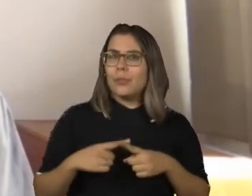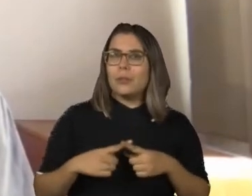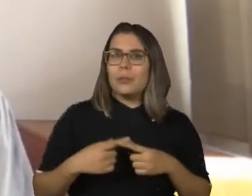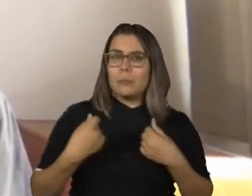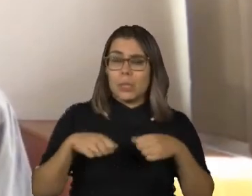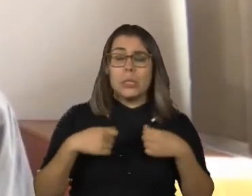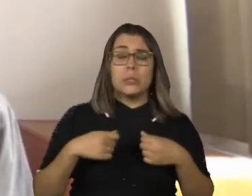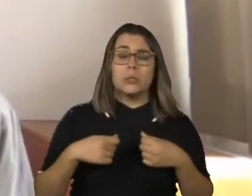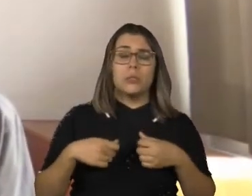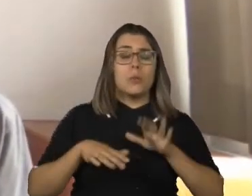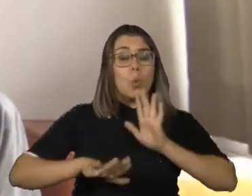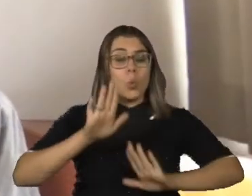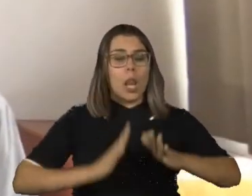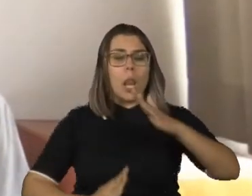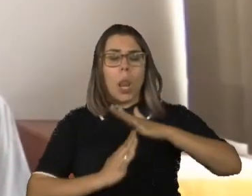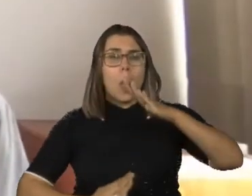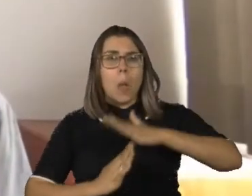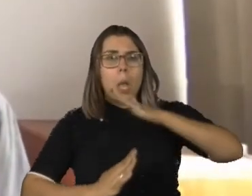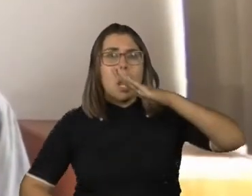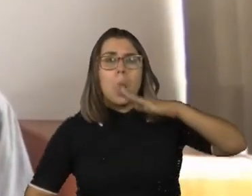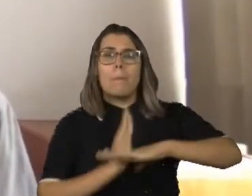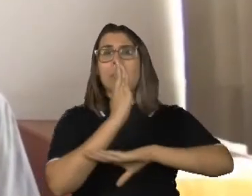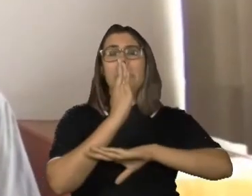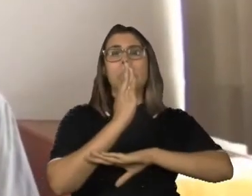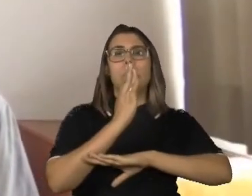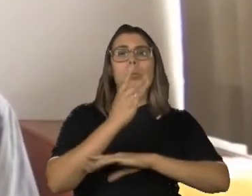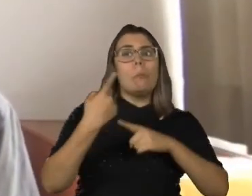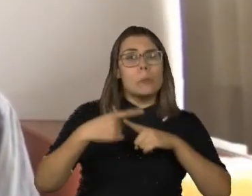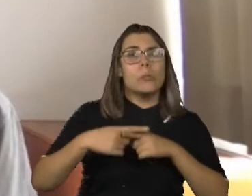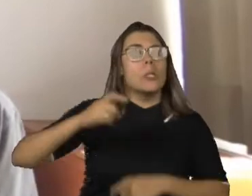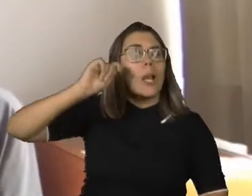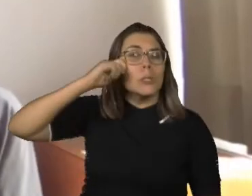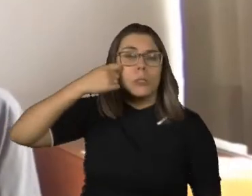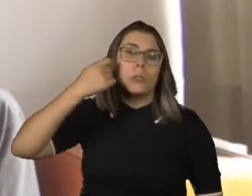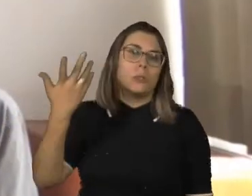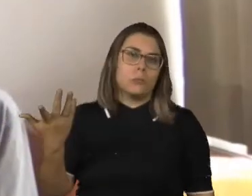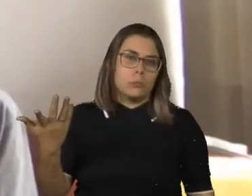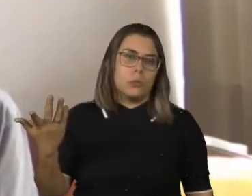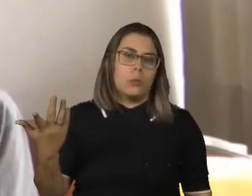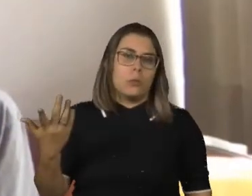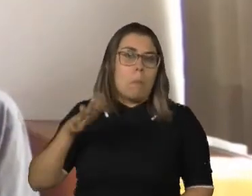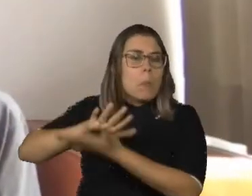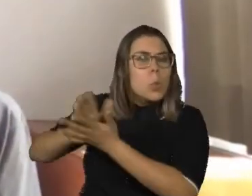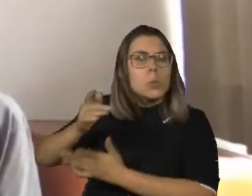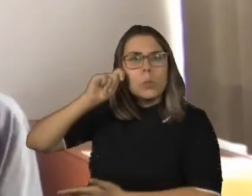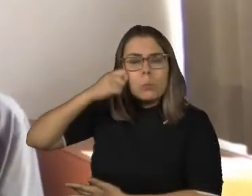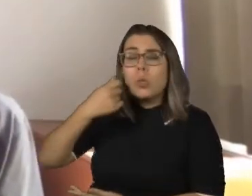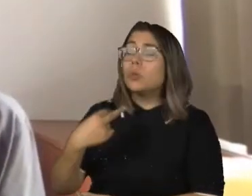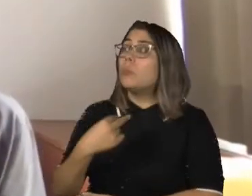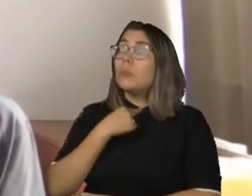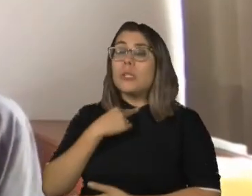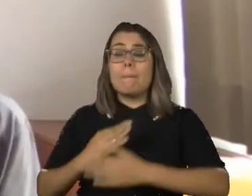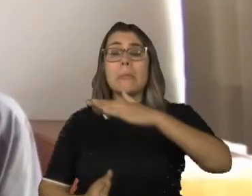antirracista, também precisa combater a LGBTfobia. e a gente não pode deixar ninguém de fora.